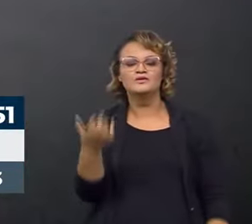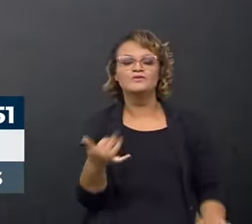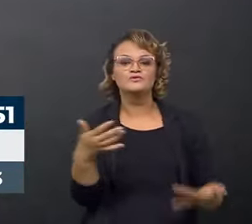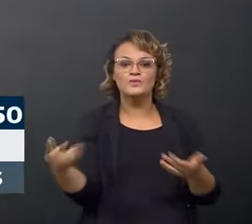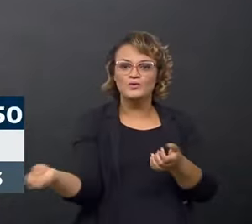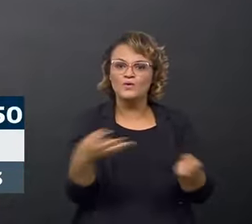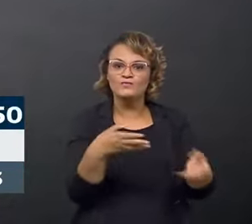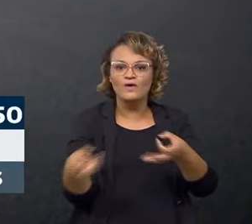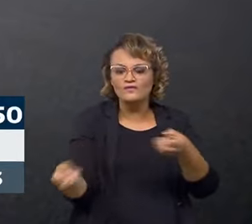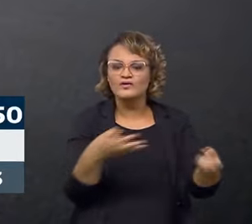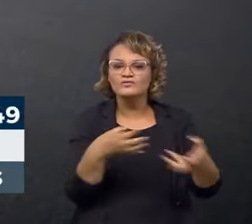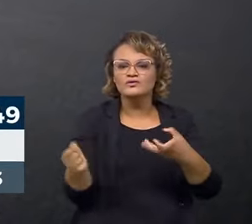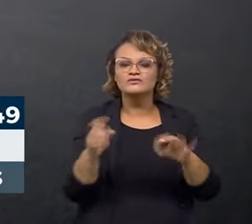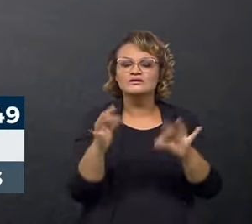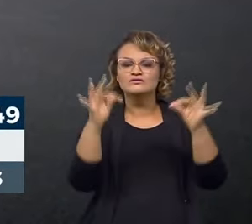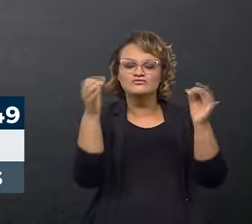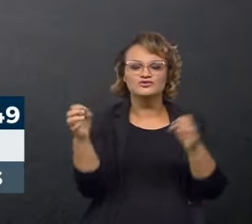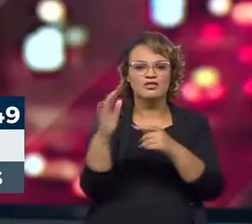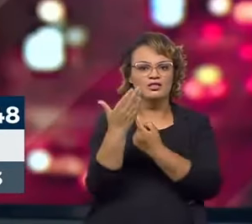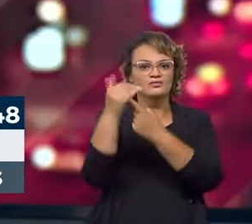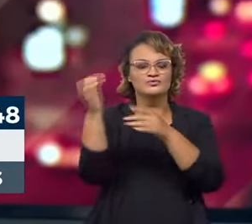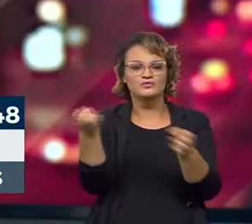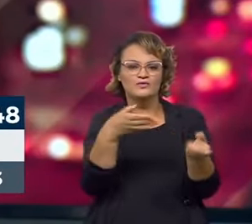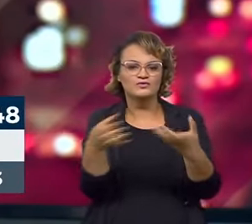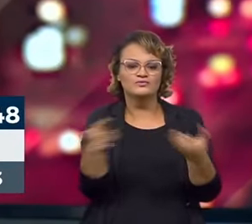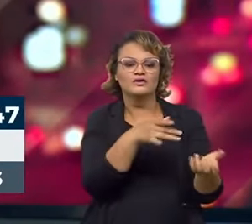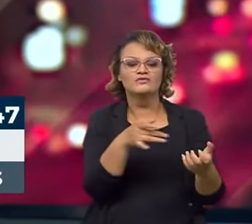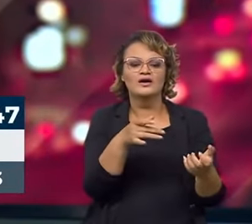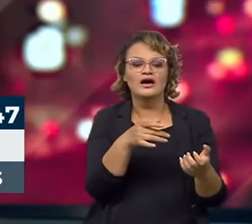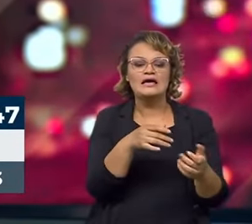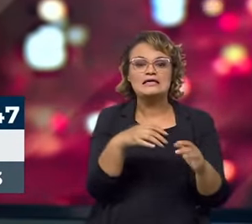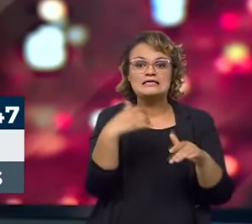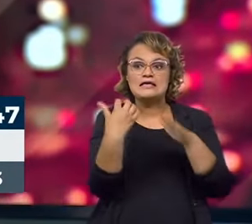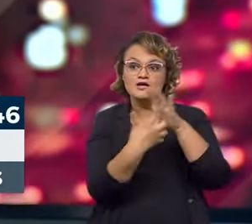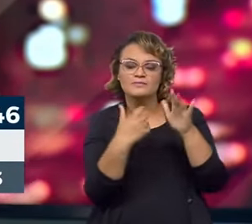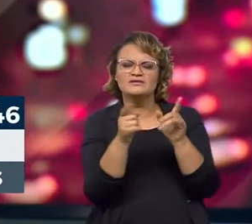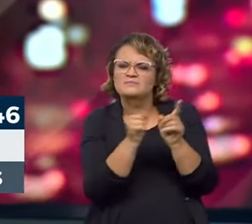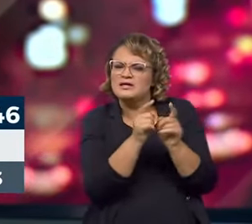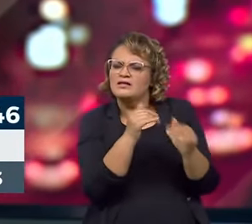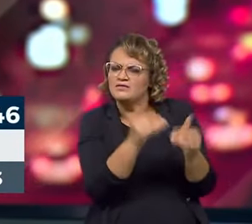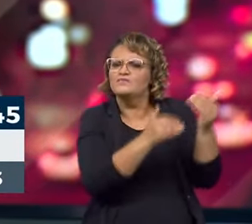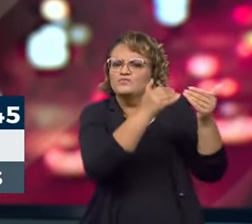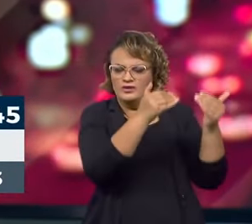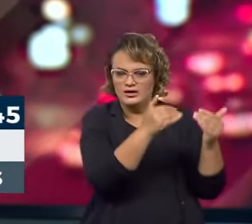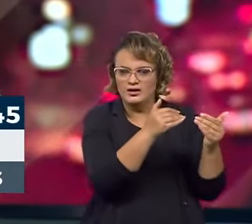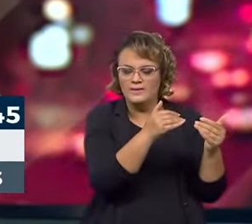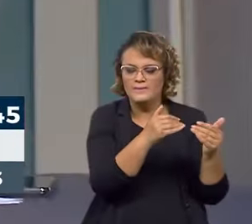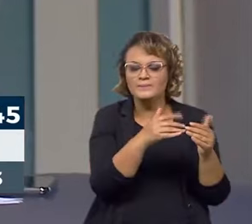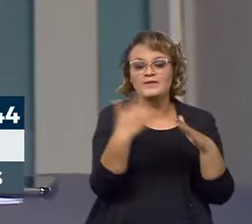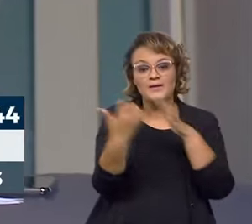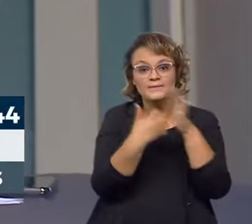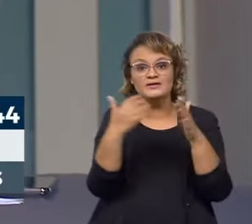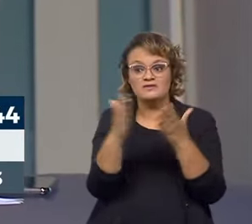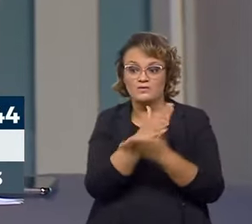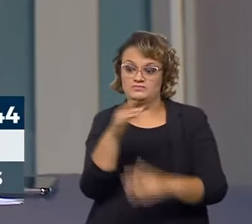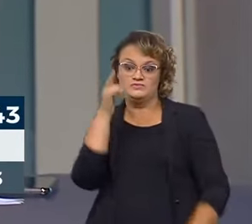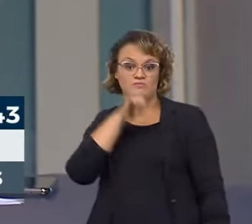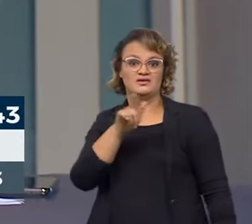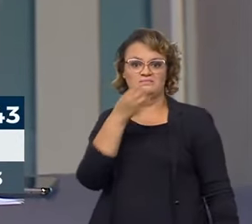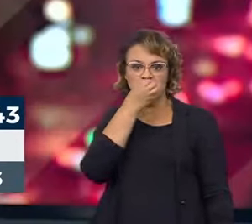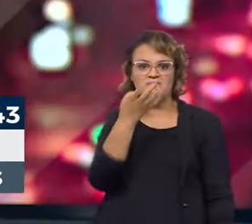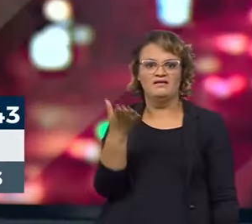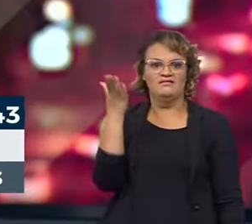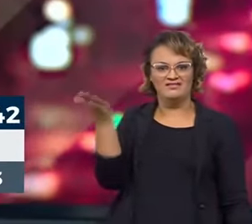inovação do uso de tecnologia, o crescimento de pequenas empresas também, Porque pequenas empresas, elas vão ser beneficiadas